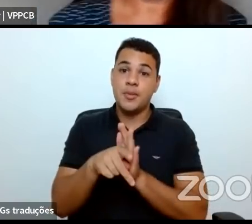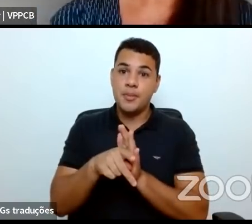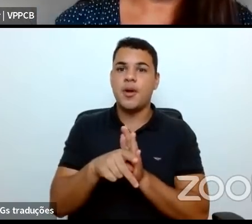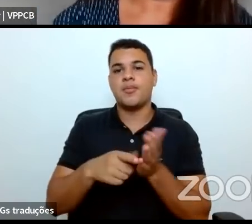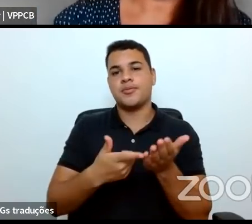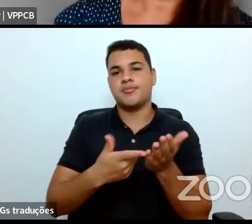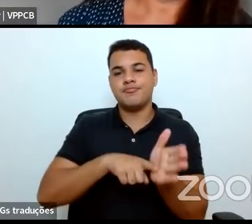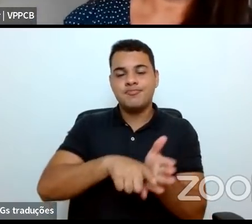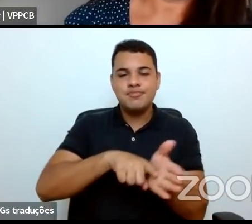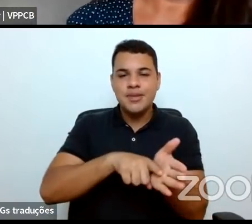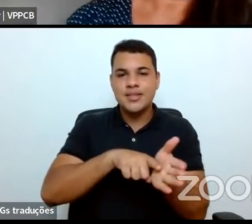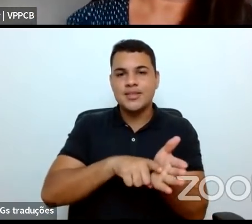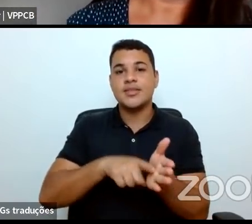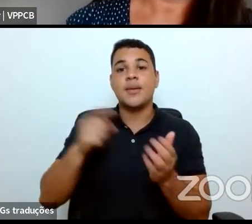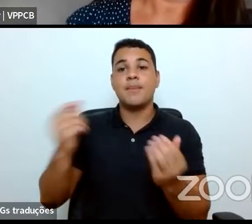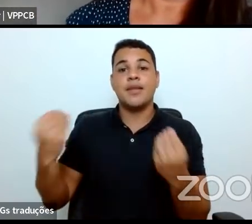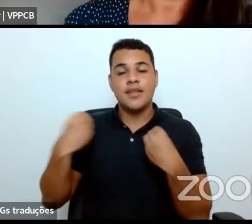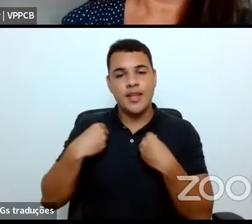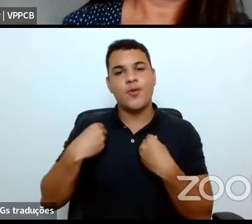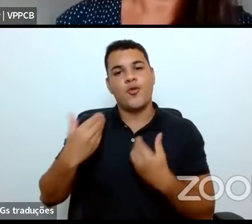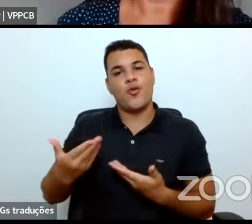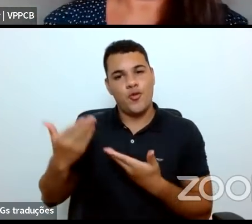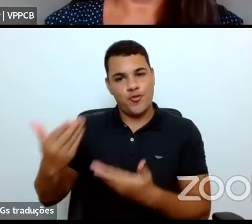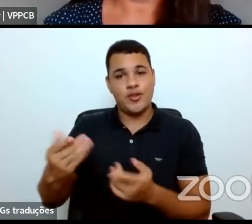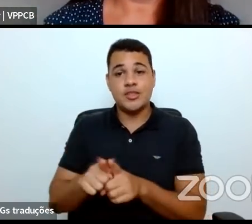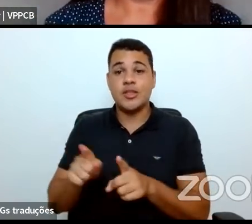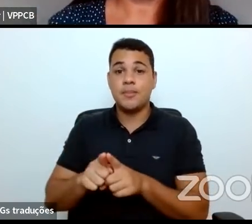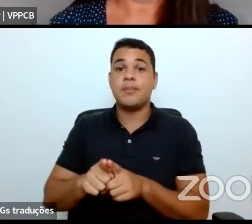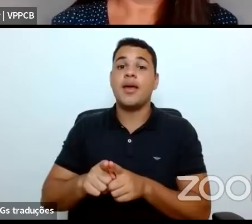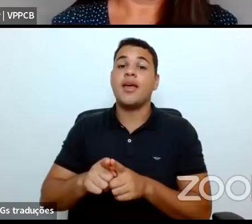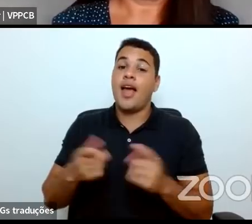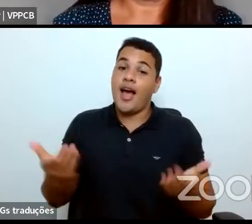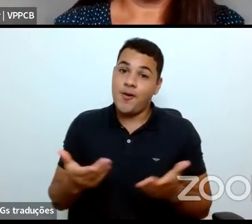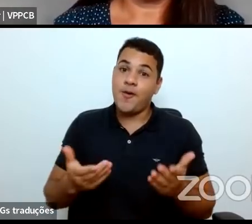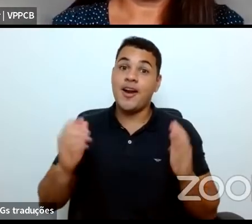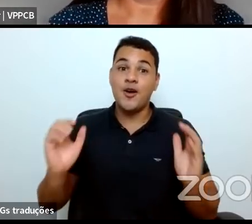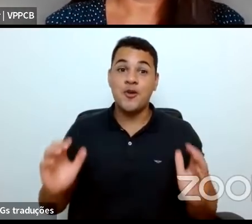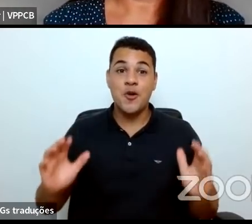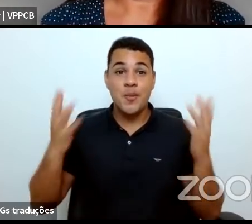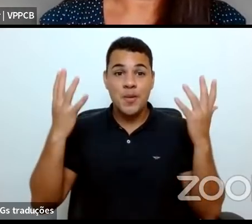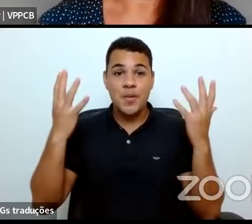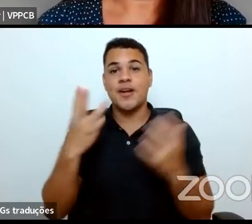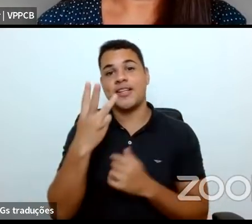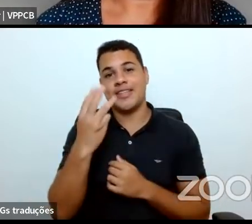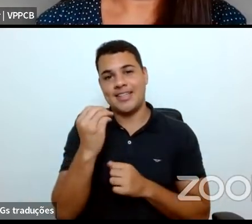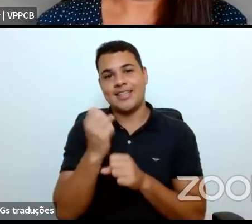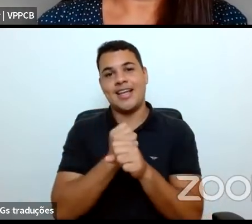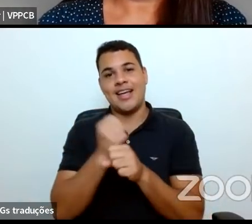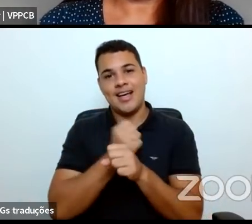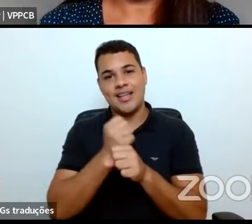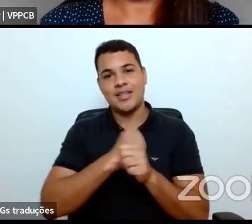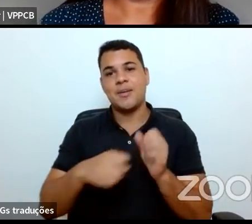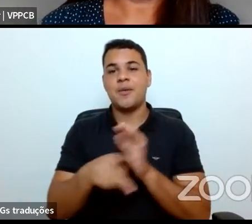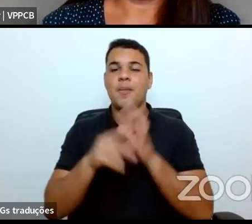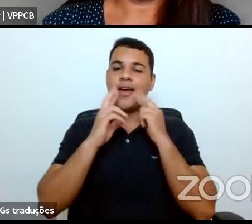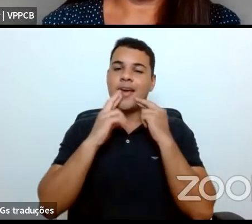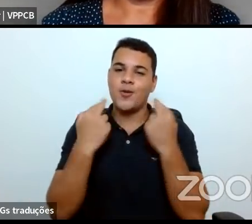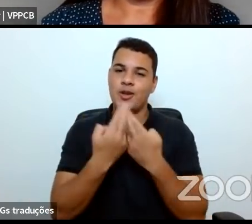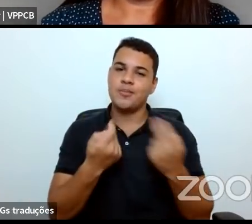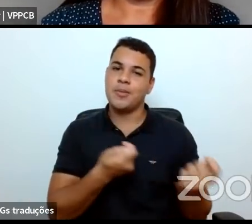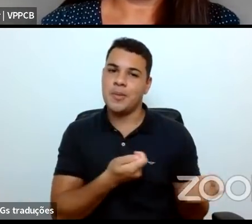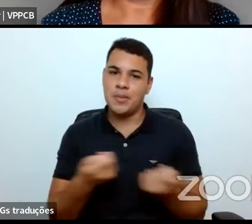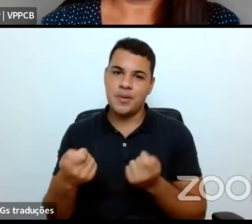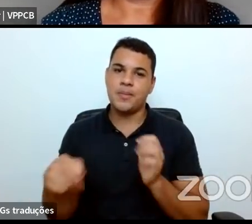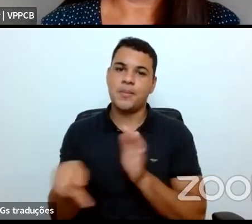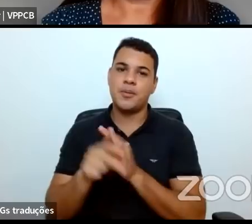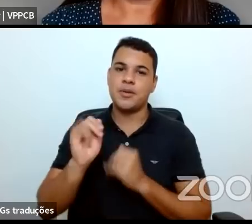oportunidade de estar comemorando esses 30 anos de reunião, reunião anual da Iniciação